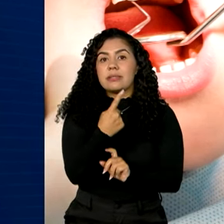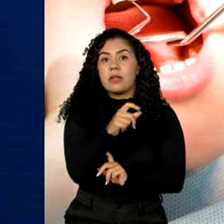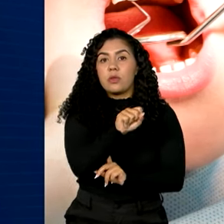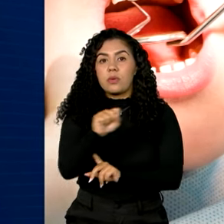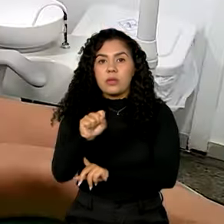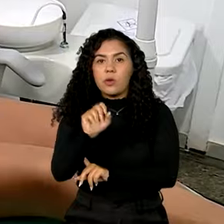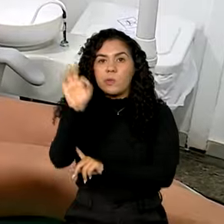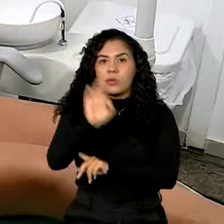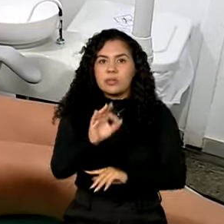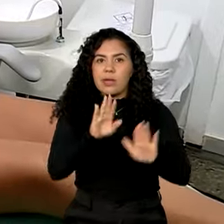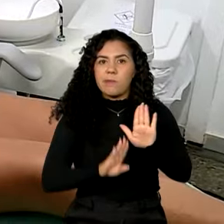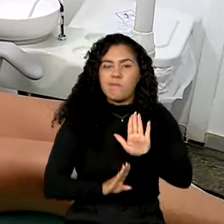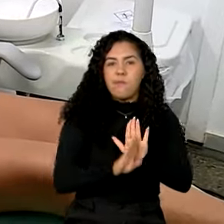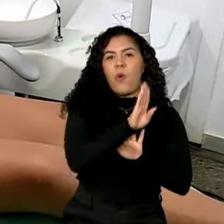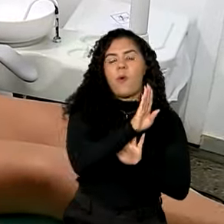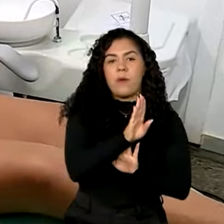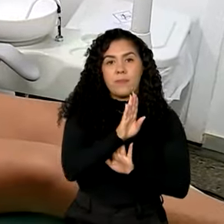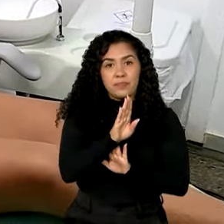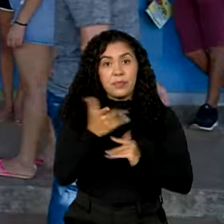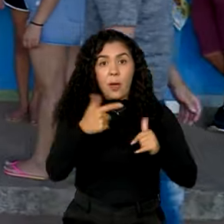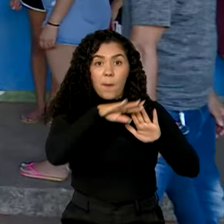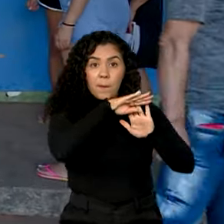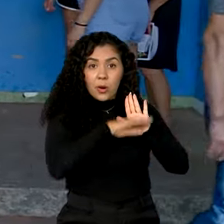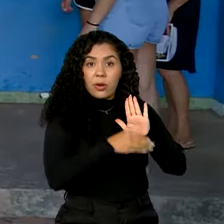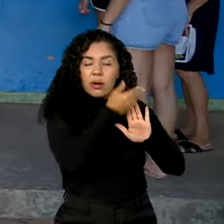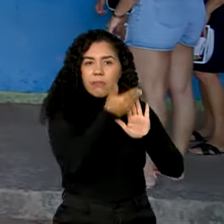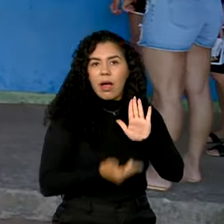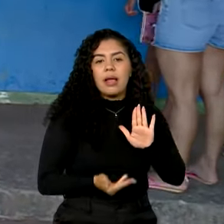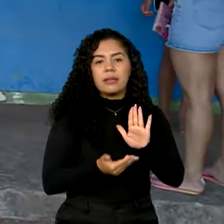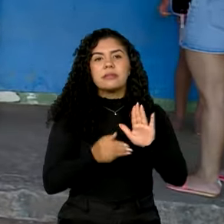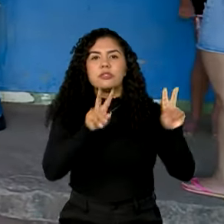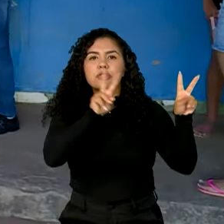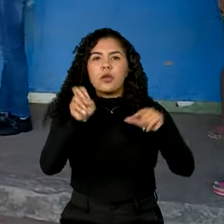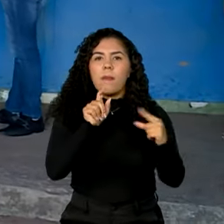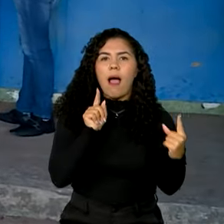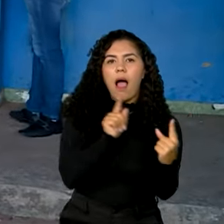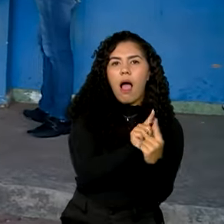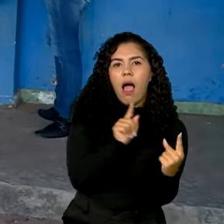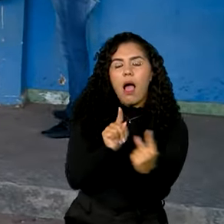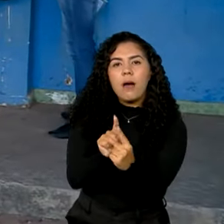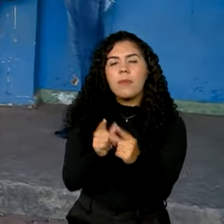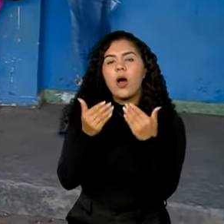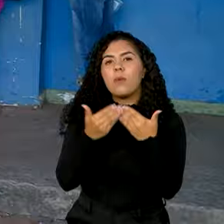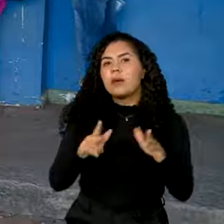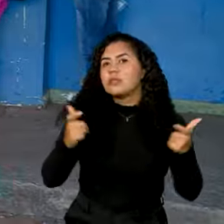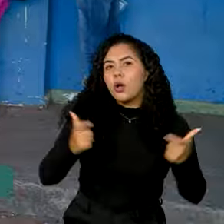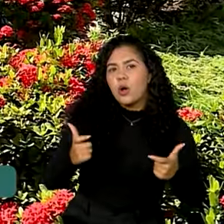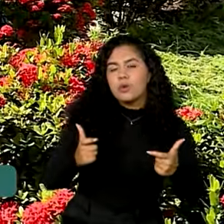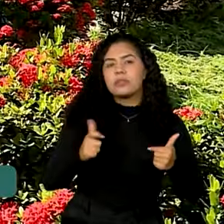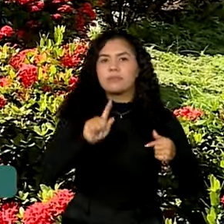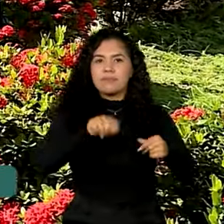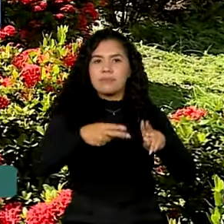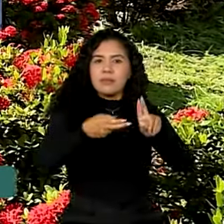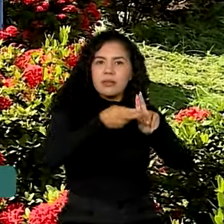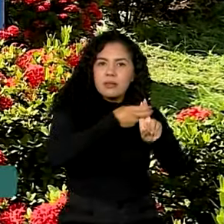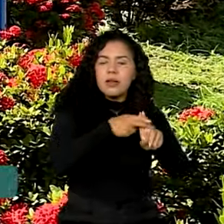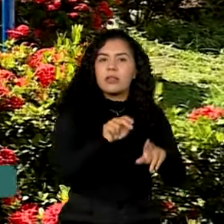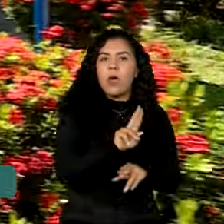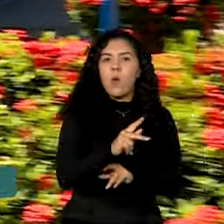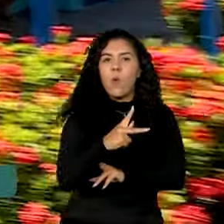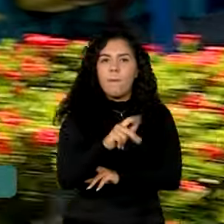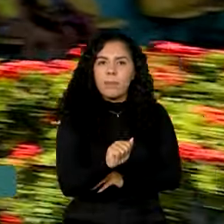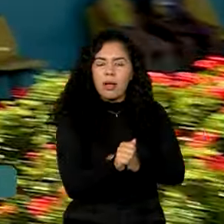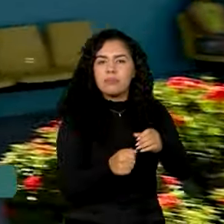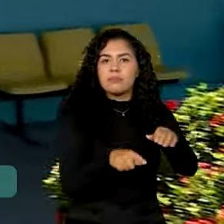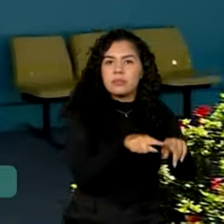dos repasses. No Brasil Sorridente, o atendimento começa pelo Sistema Único de Saúde e na atenção primária, nas